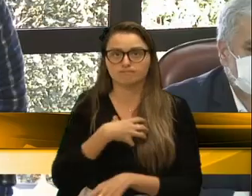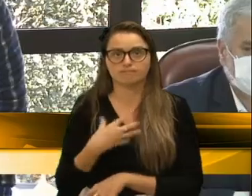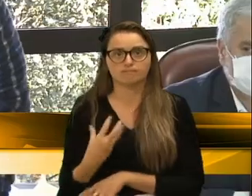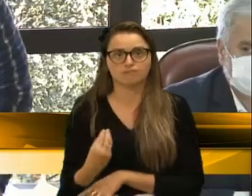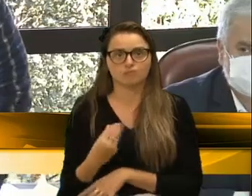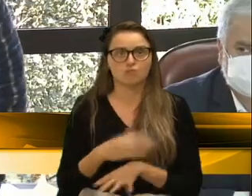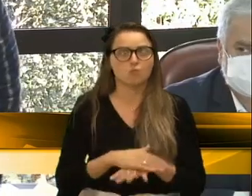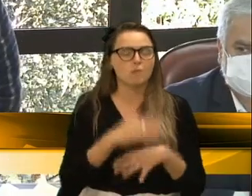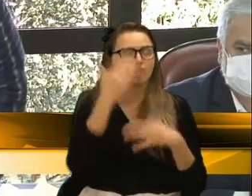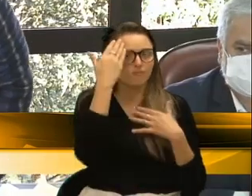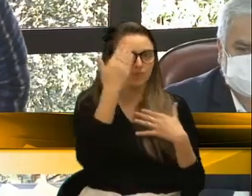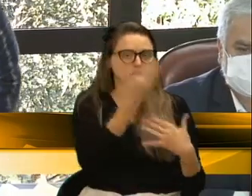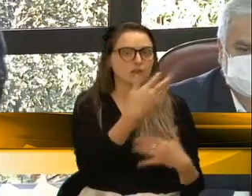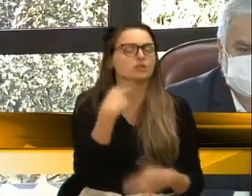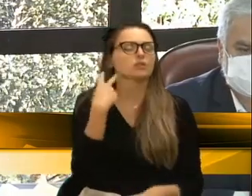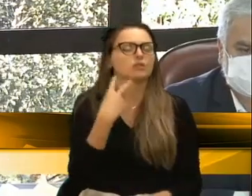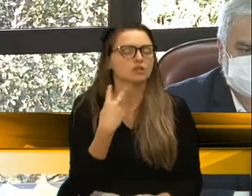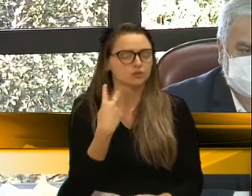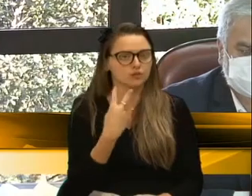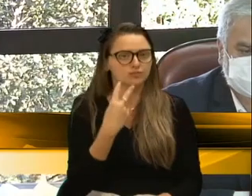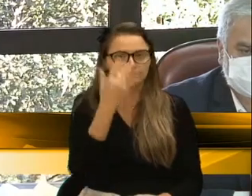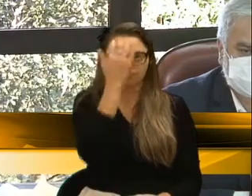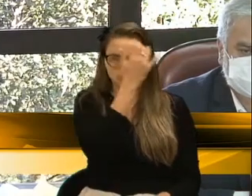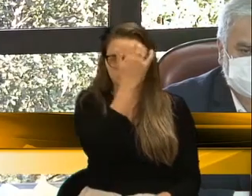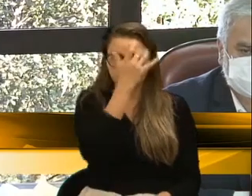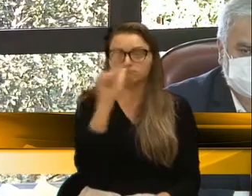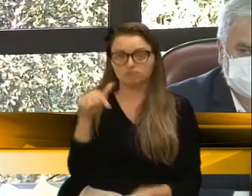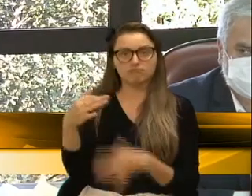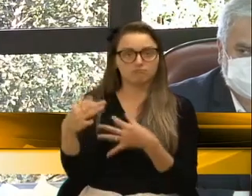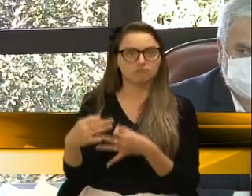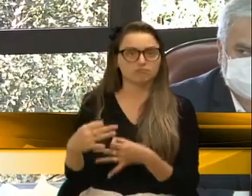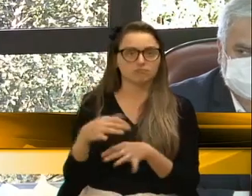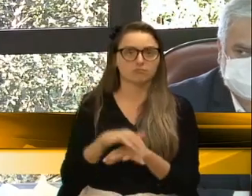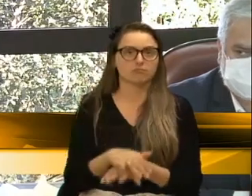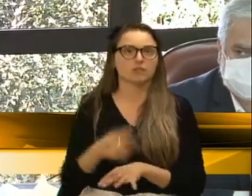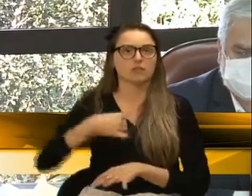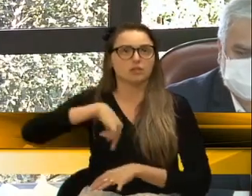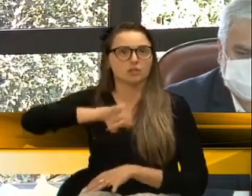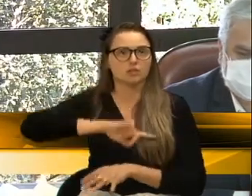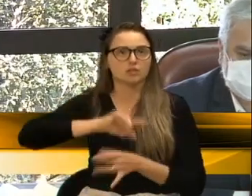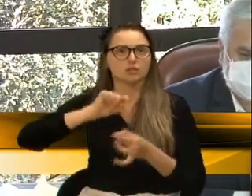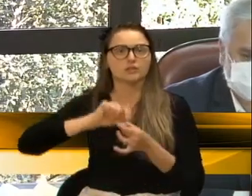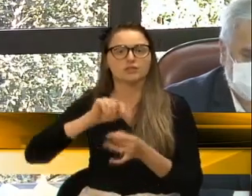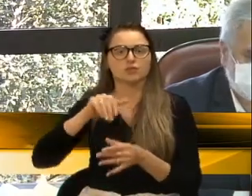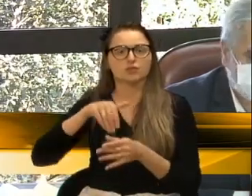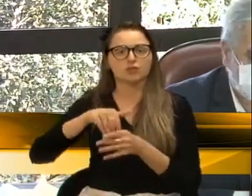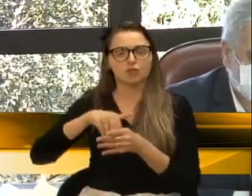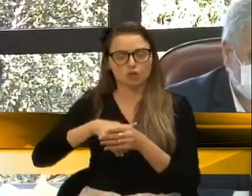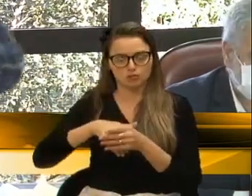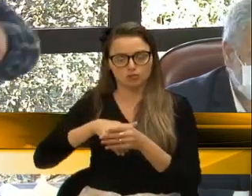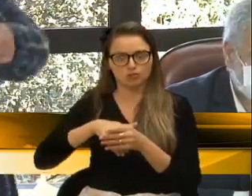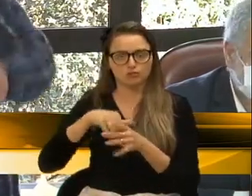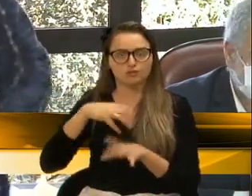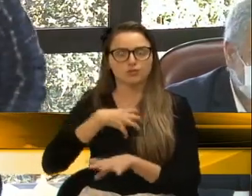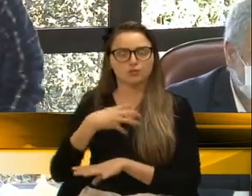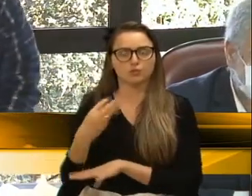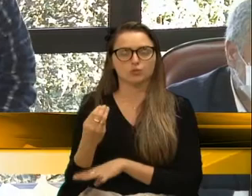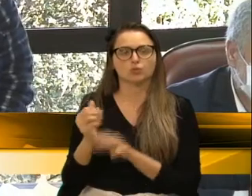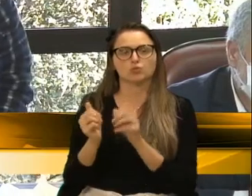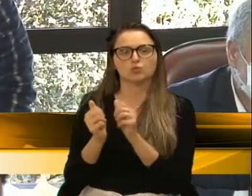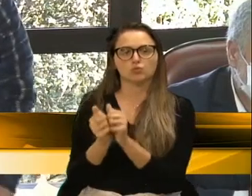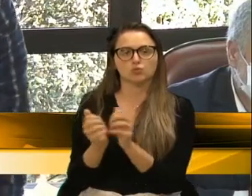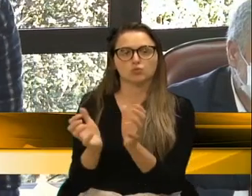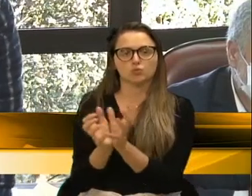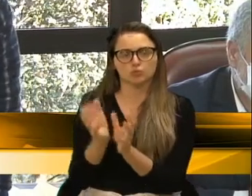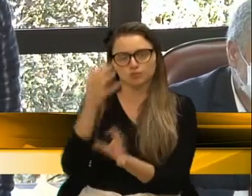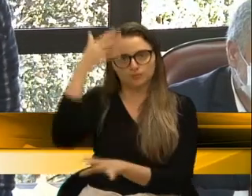Obrigado, vereador Bandeira. Com certeza, com certeza, iremos fazer, sim, o voto de pesar em conjunto. Vereador Tomé, sua